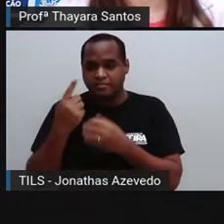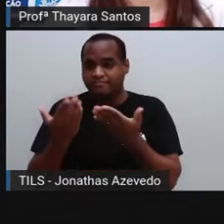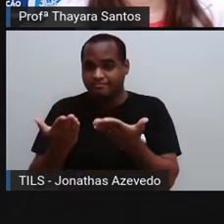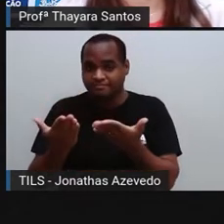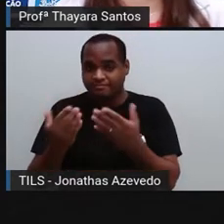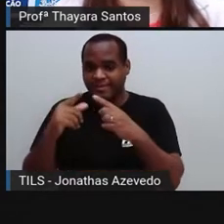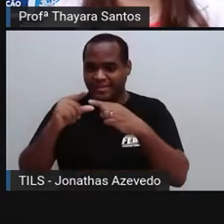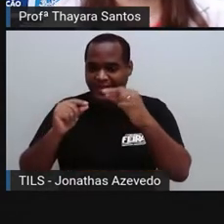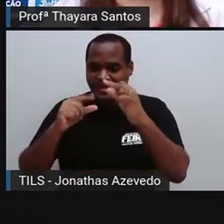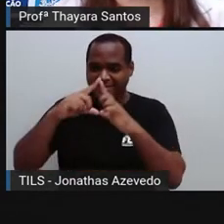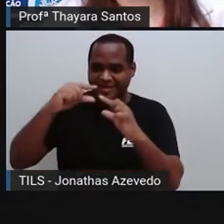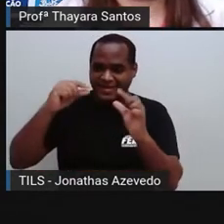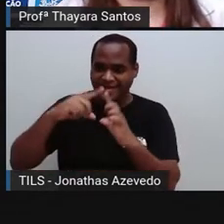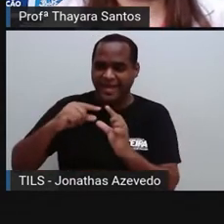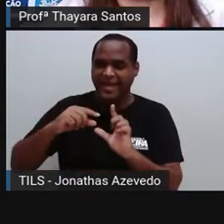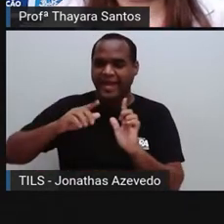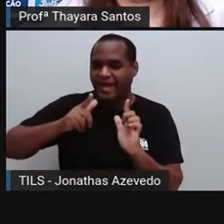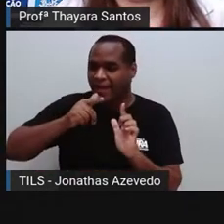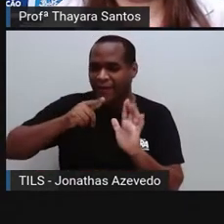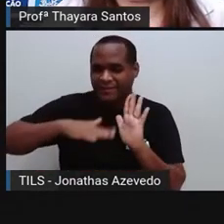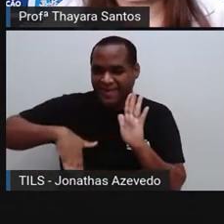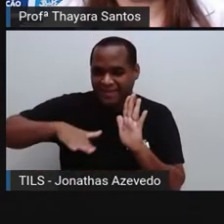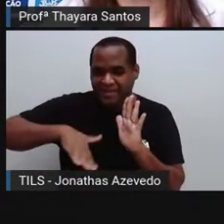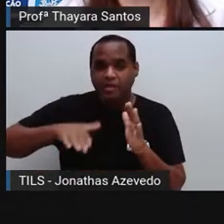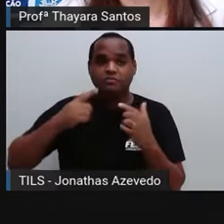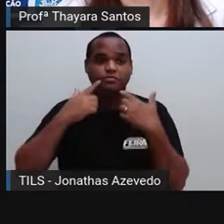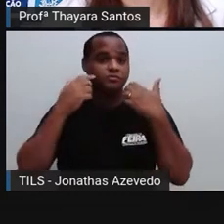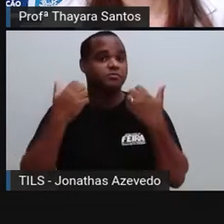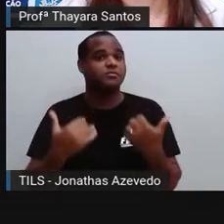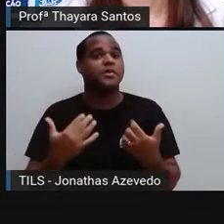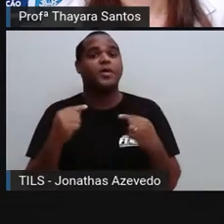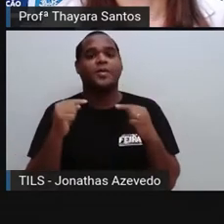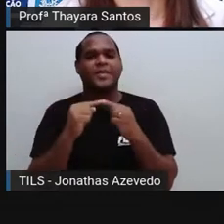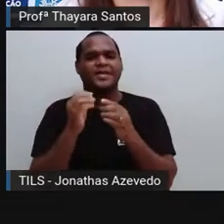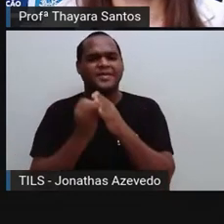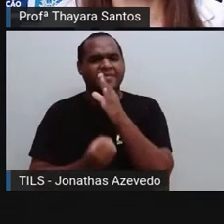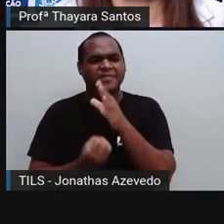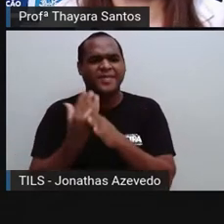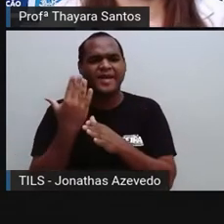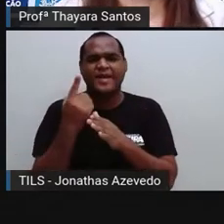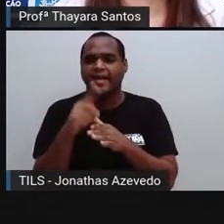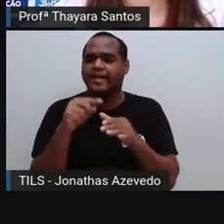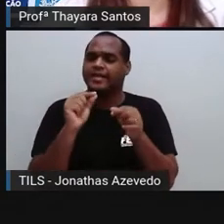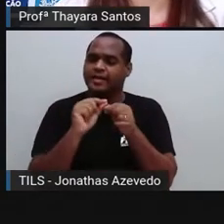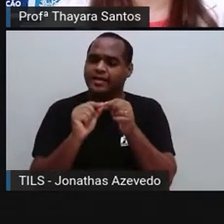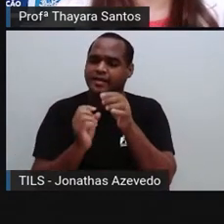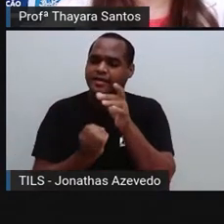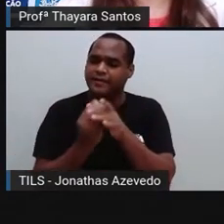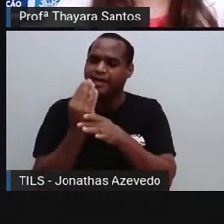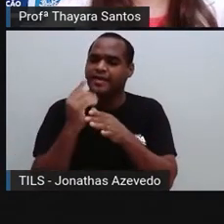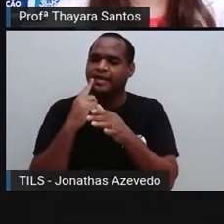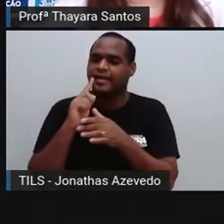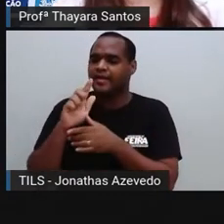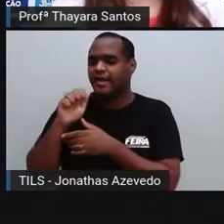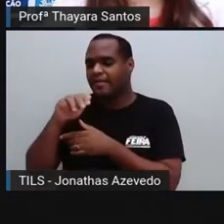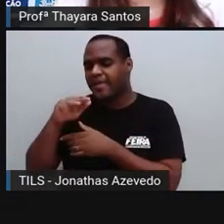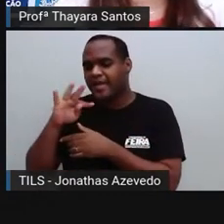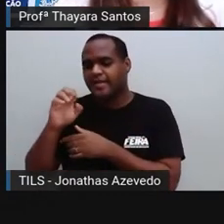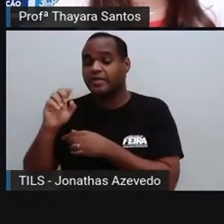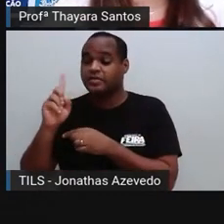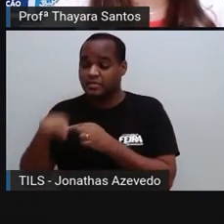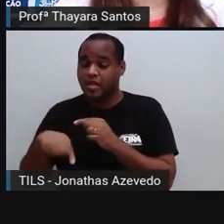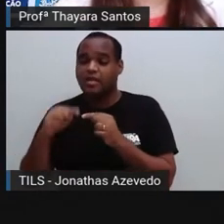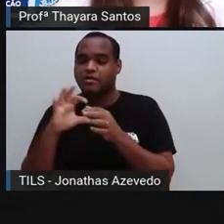caso da estrela do mar, esse hormônio que é produzido, ele serve para liberar os gametas masculinos